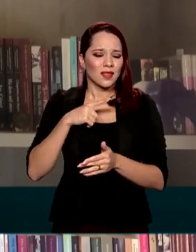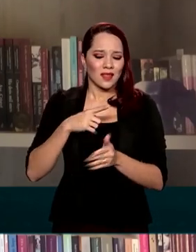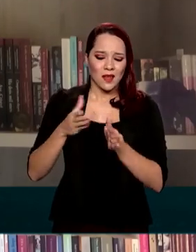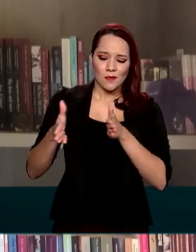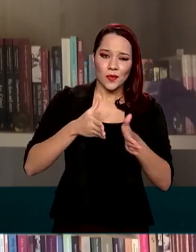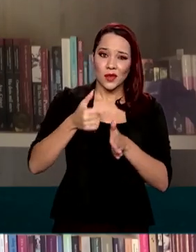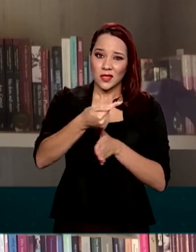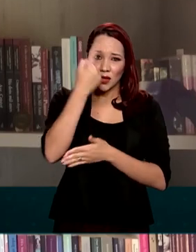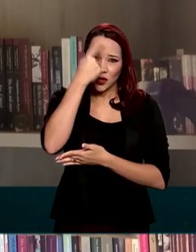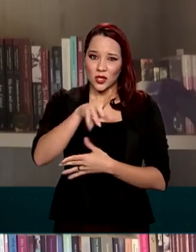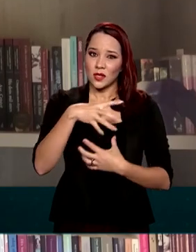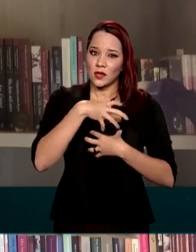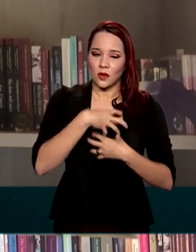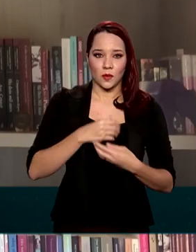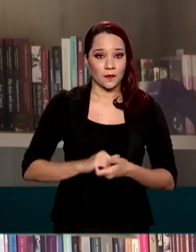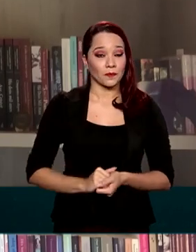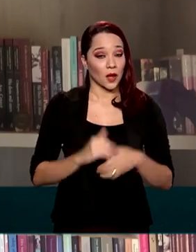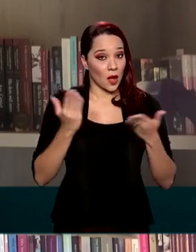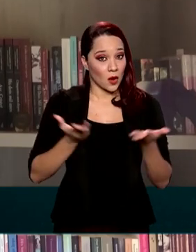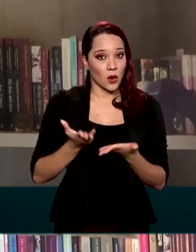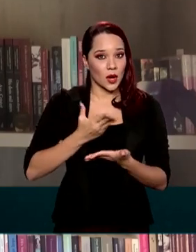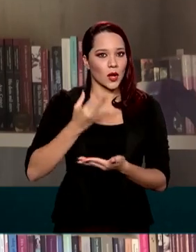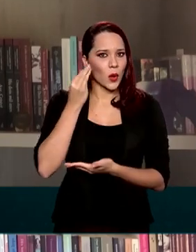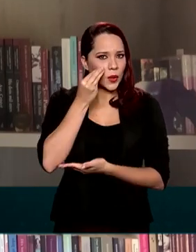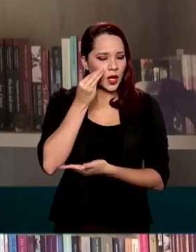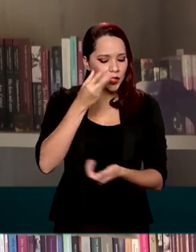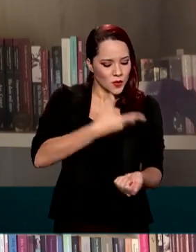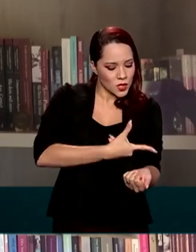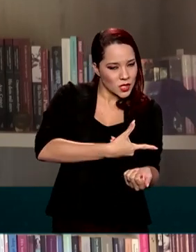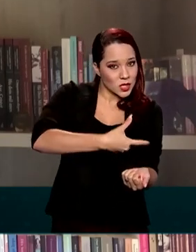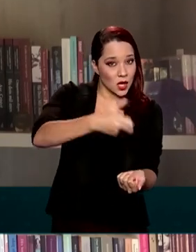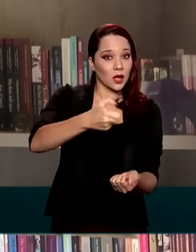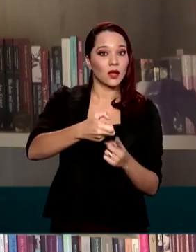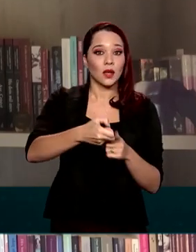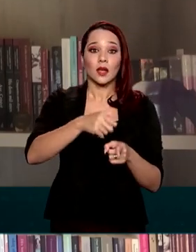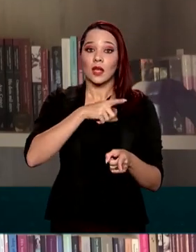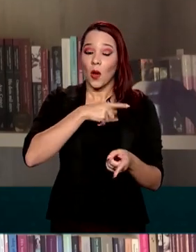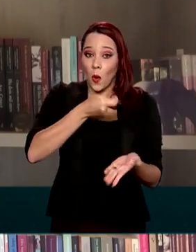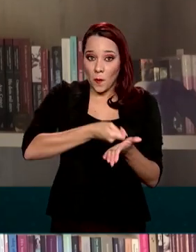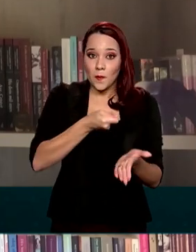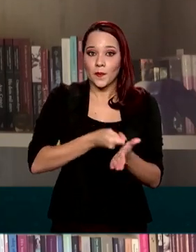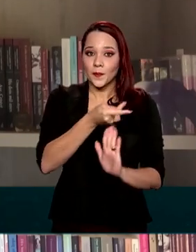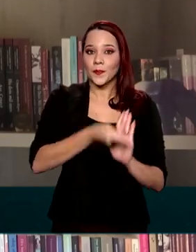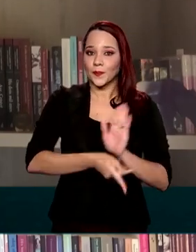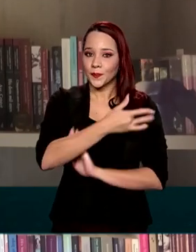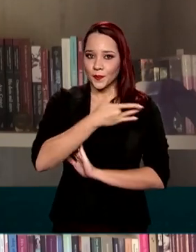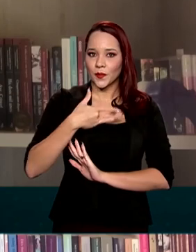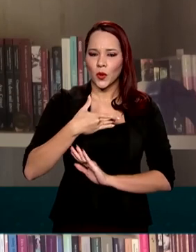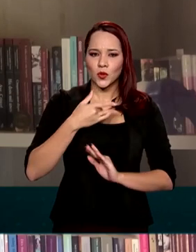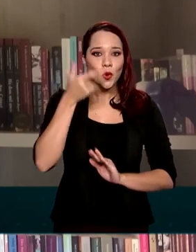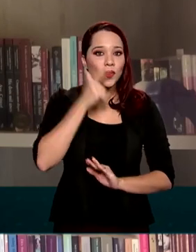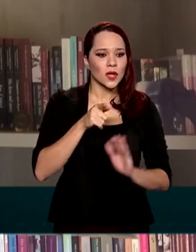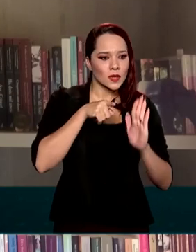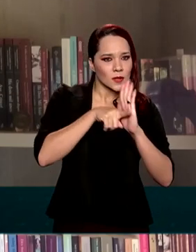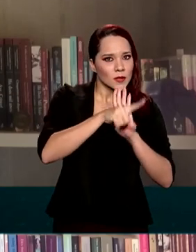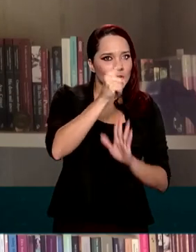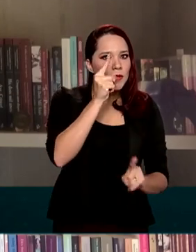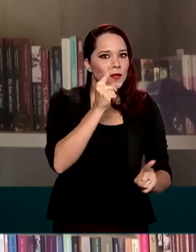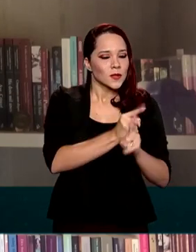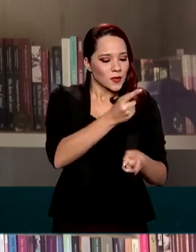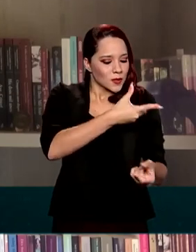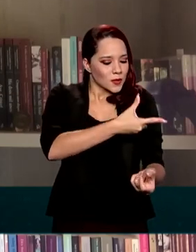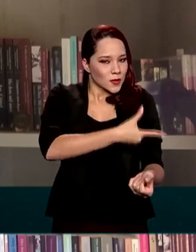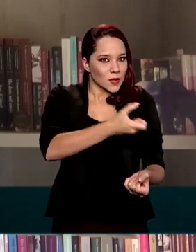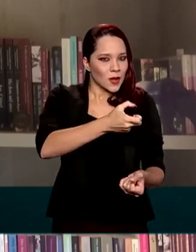dos sintomas. Já o teste sorológico, que agora passa a ter cobertura obrigatória, detecta a presença no sangue